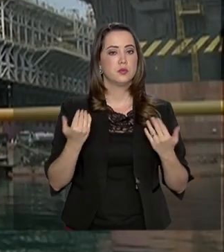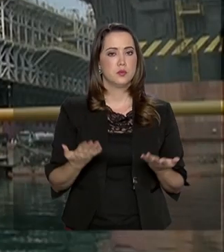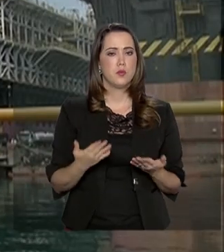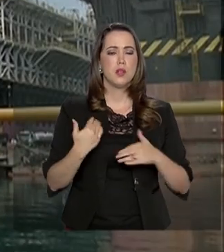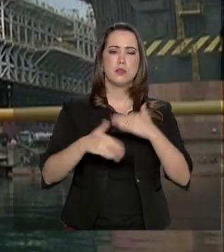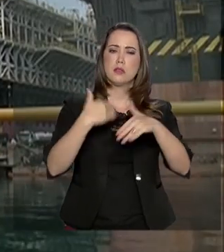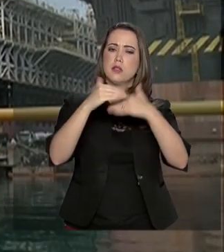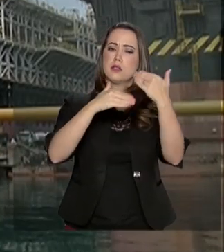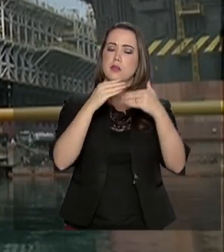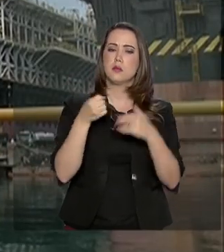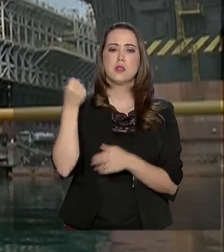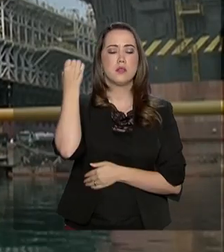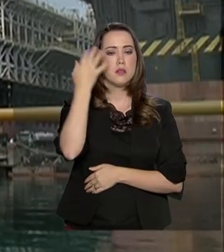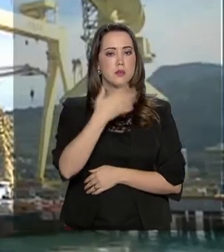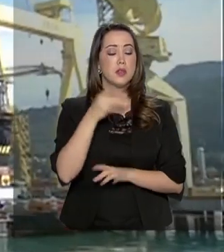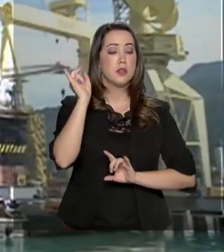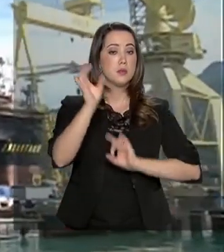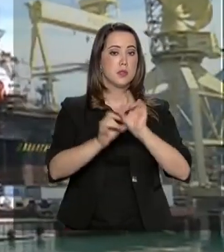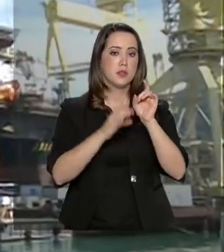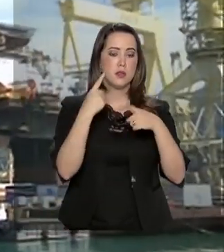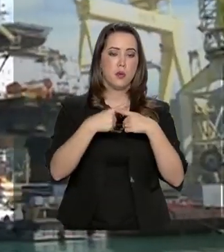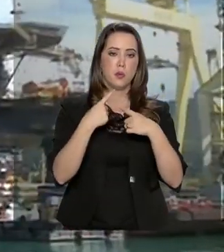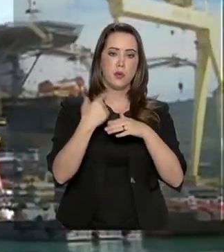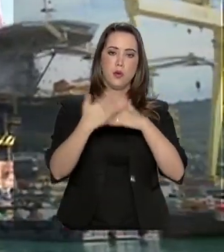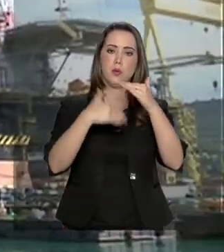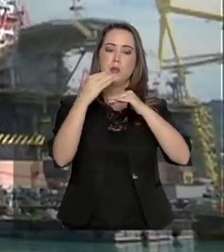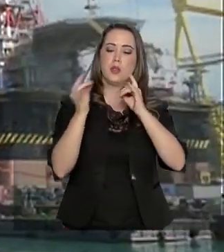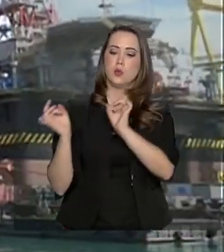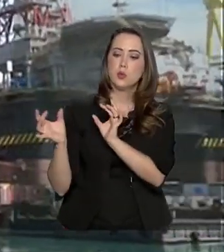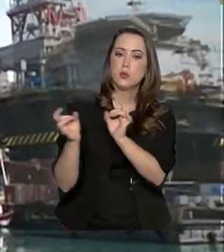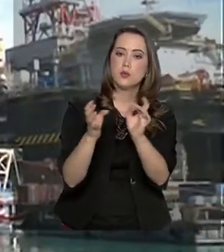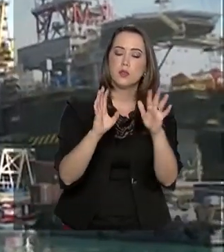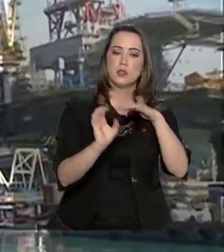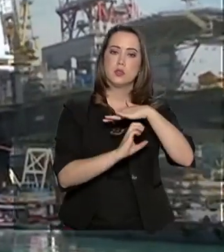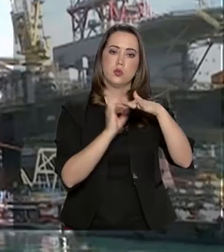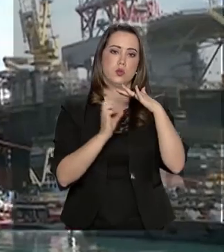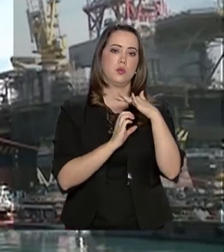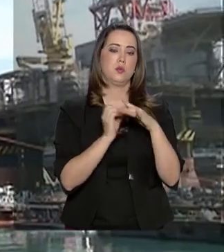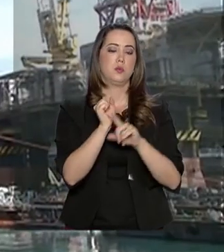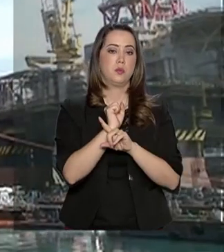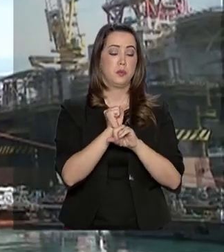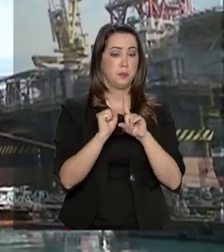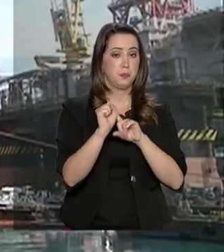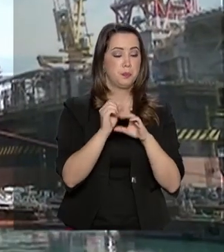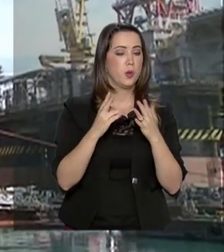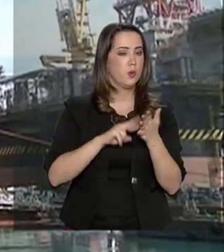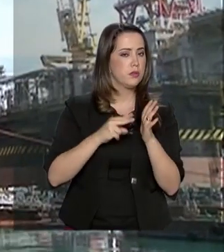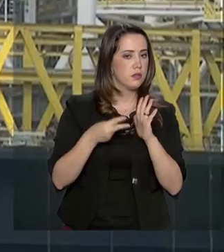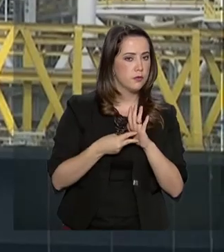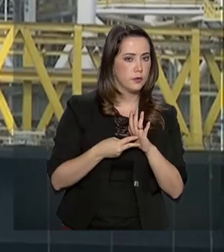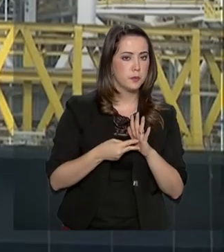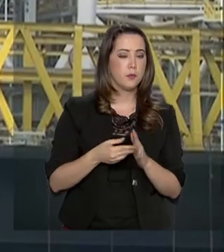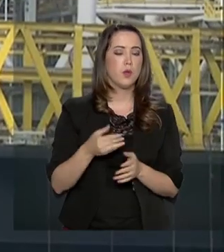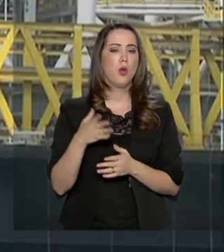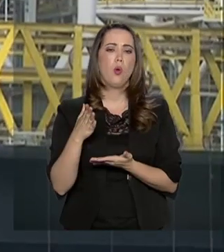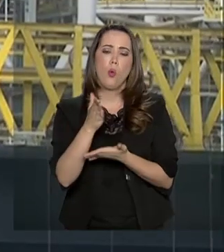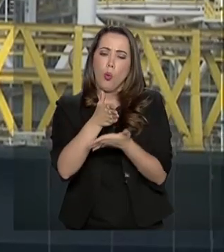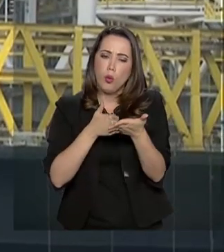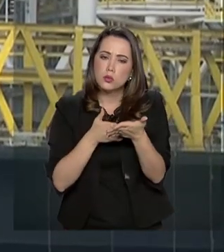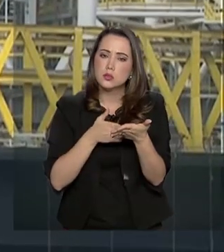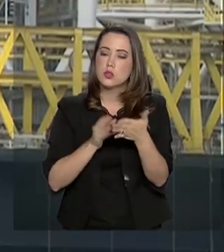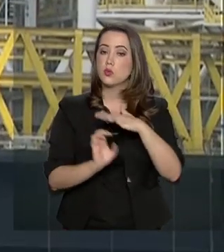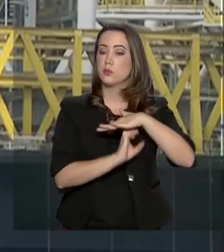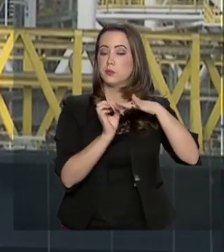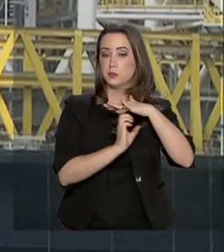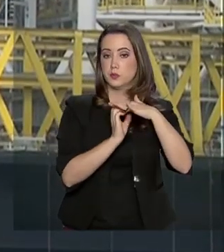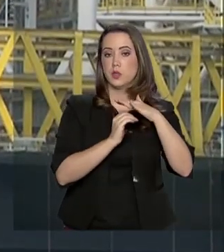Esse crescimento é explicado especialmente pelo aumento da venda de participações societárias, ou seja, cotas e ações